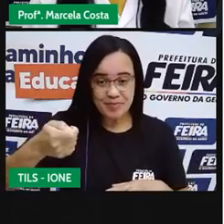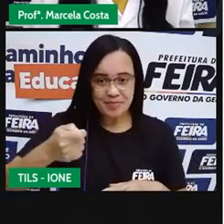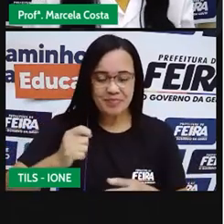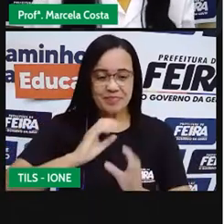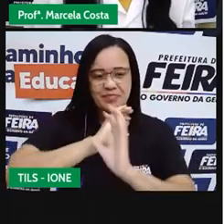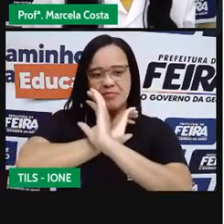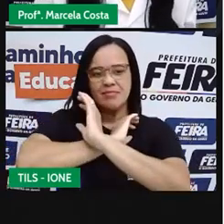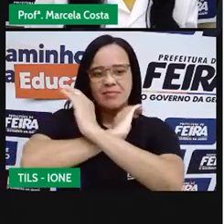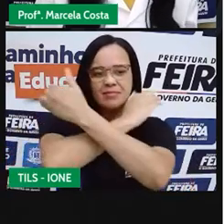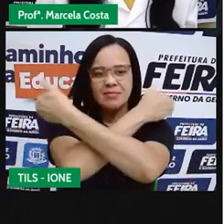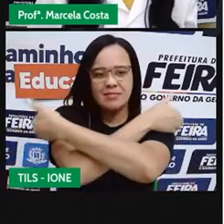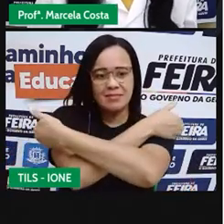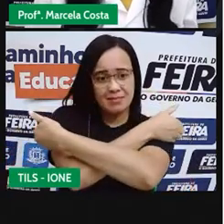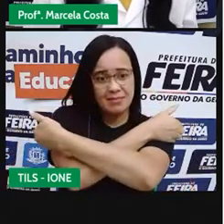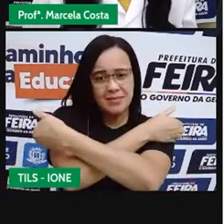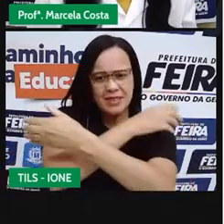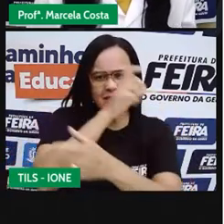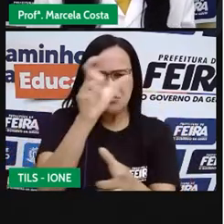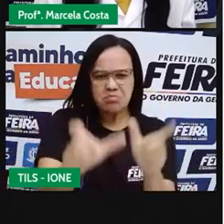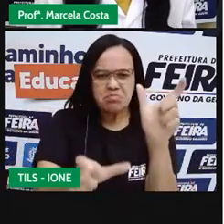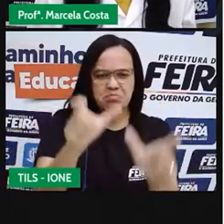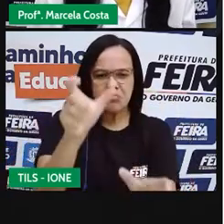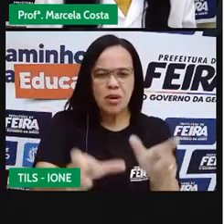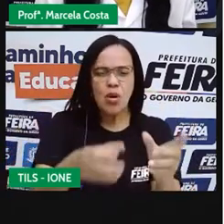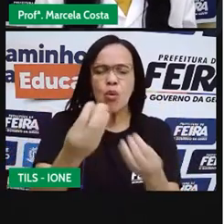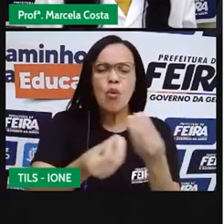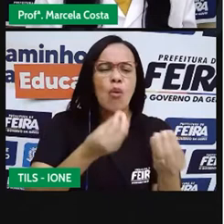Como ela é? Descreva aí para mim.